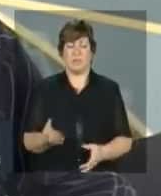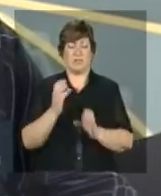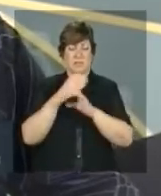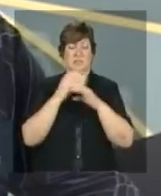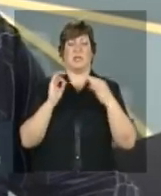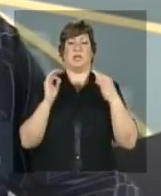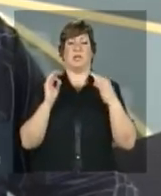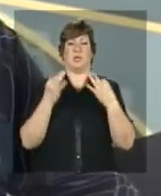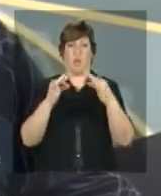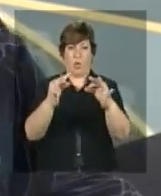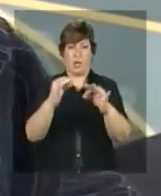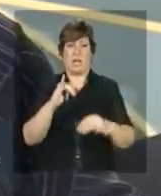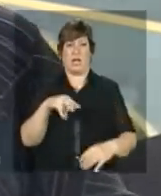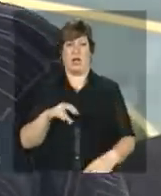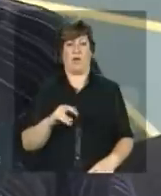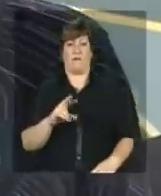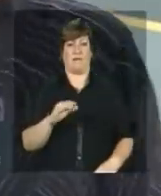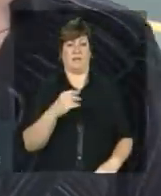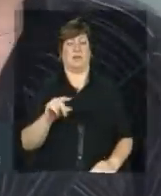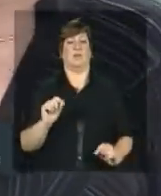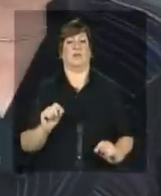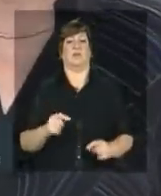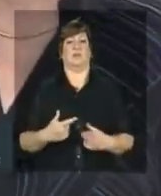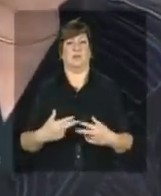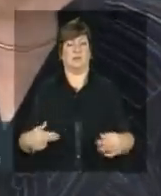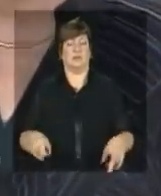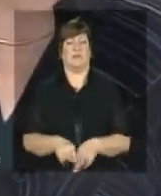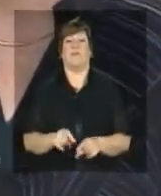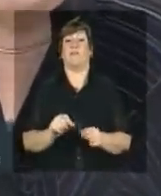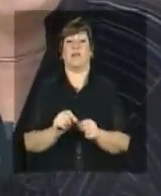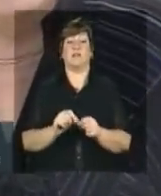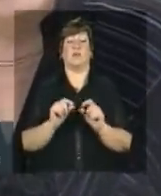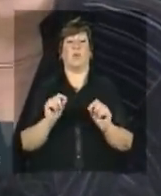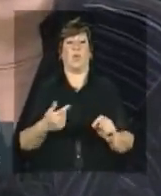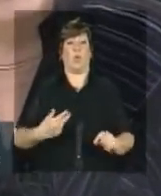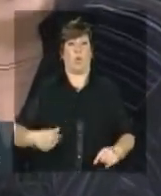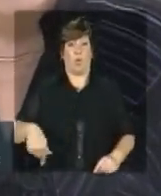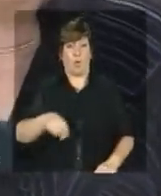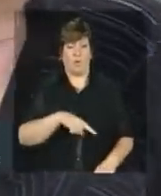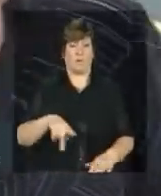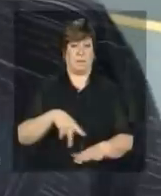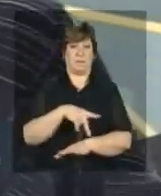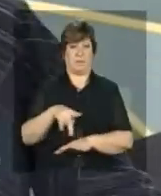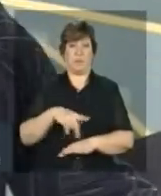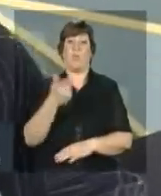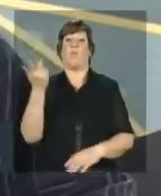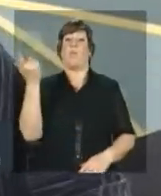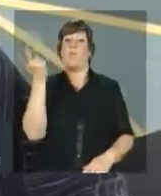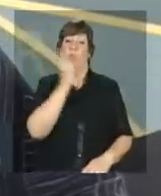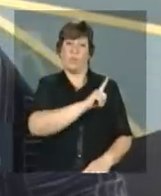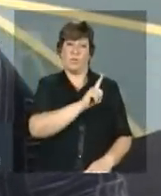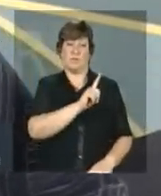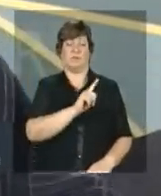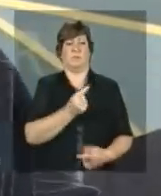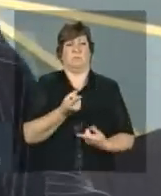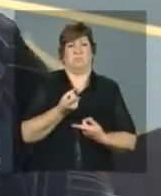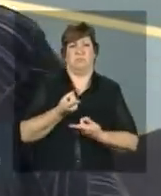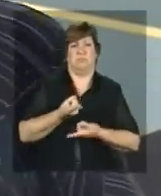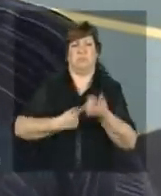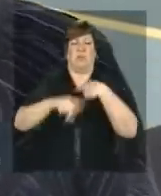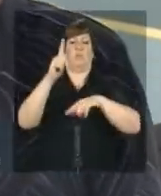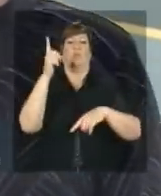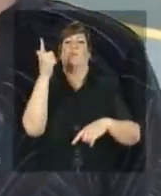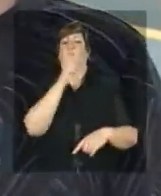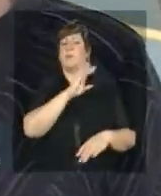ciência e tecnologia e da inovação fazer com que o nosso país consiga chegar